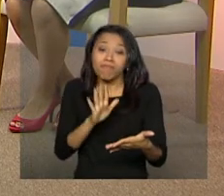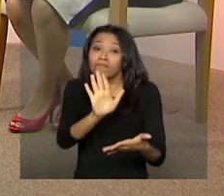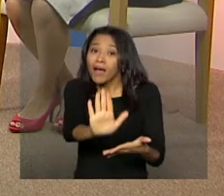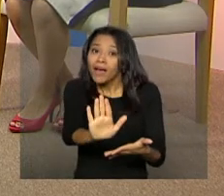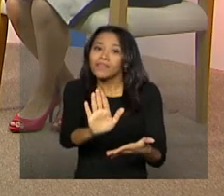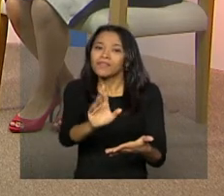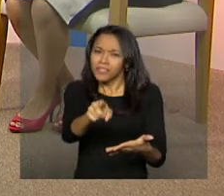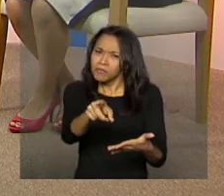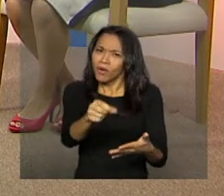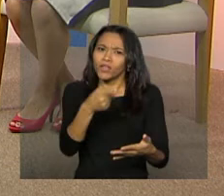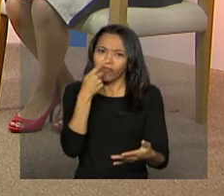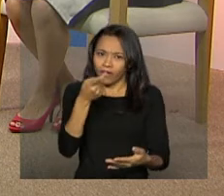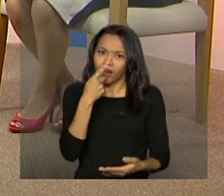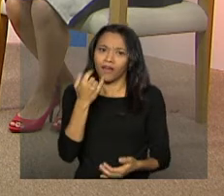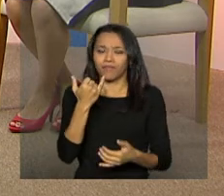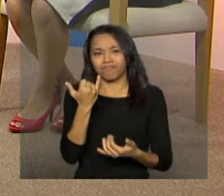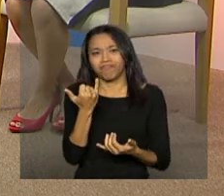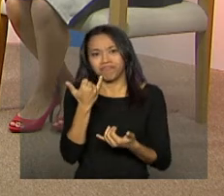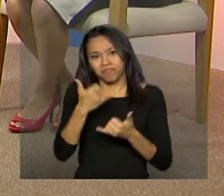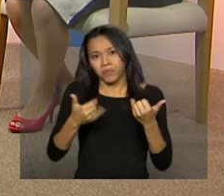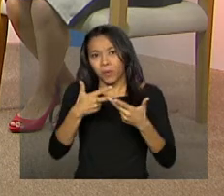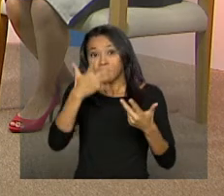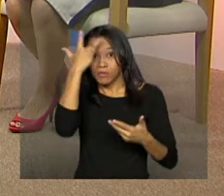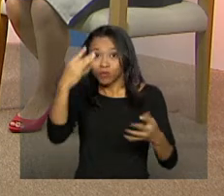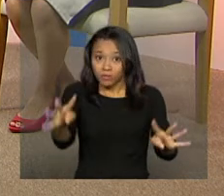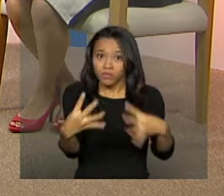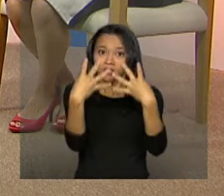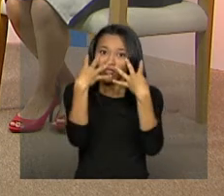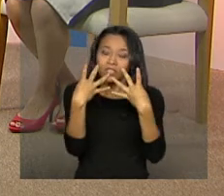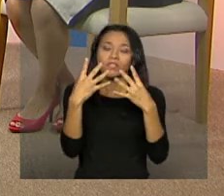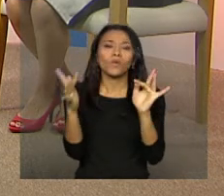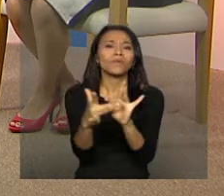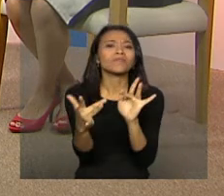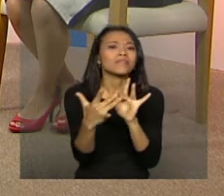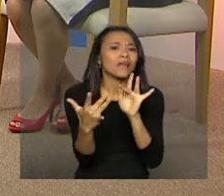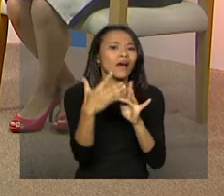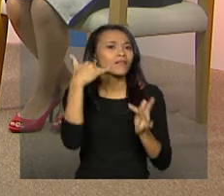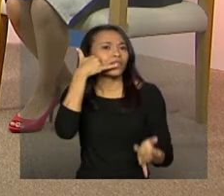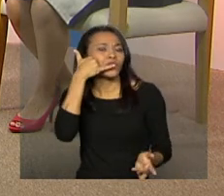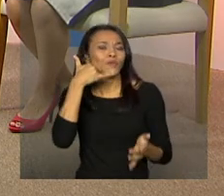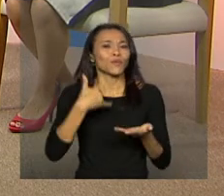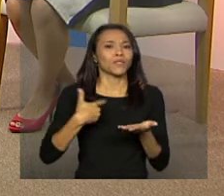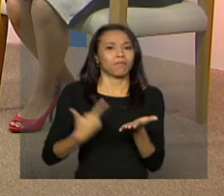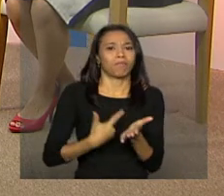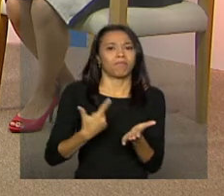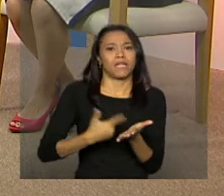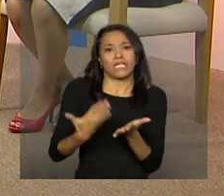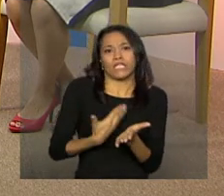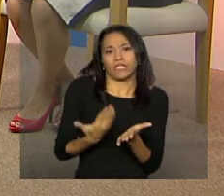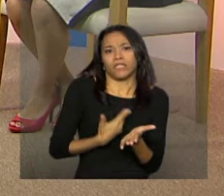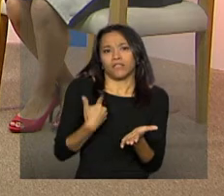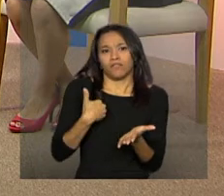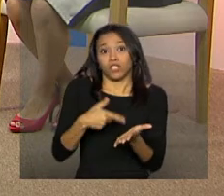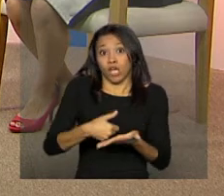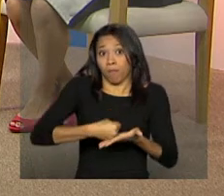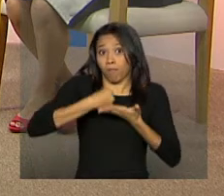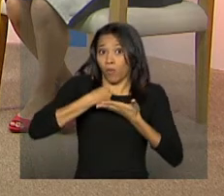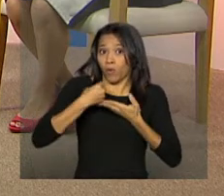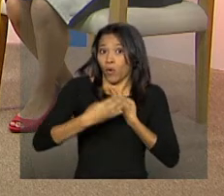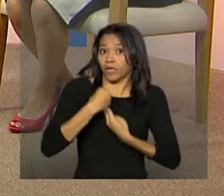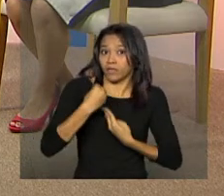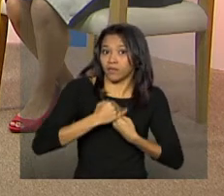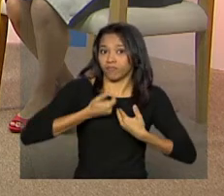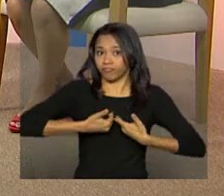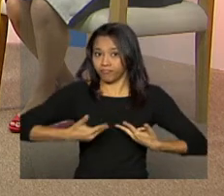um recado para os nossos telespectadores, contatos, material de apoio que eles possam estar tendo acesso,